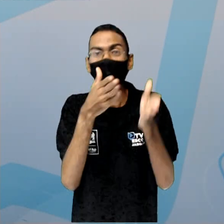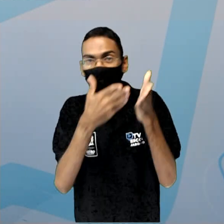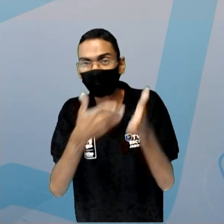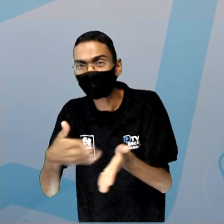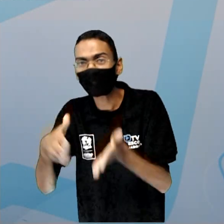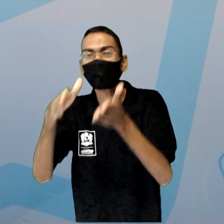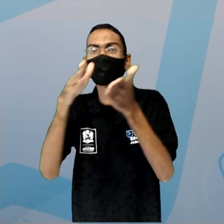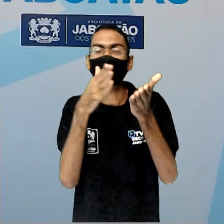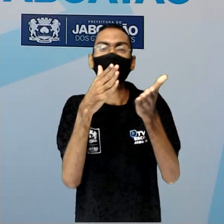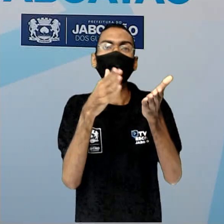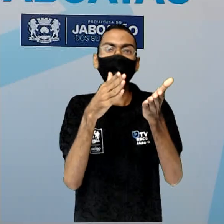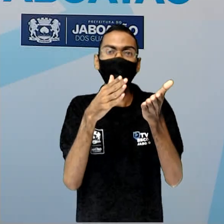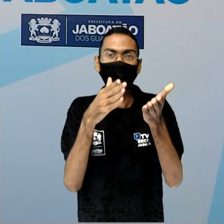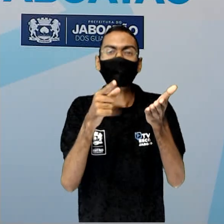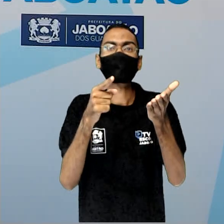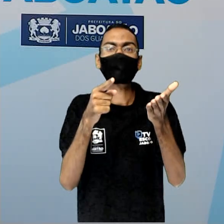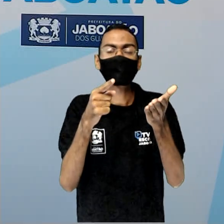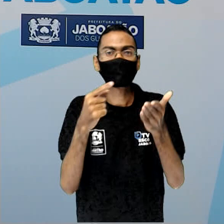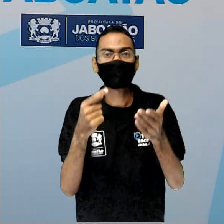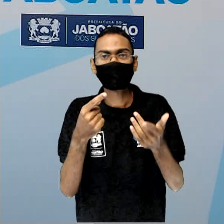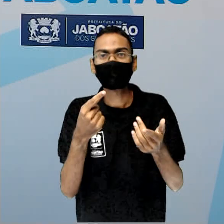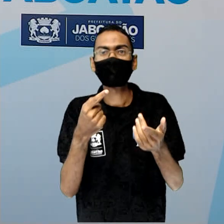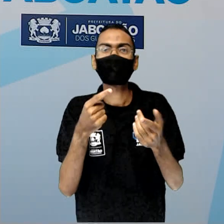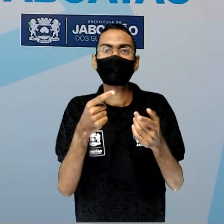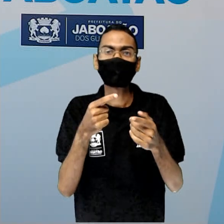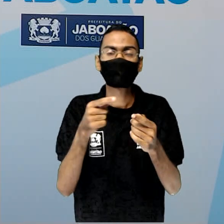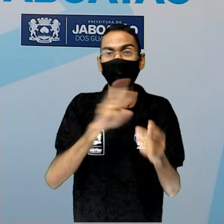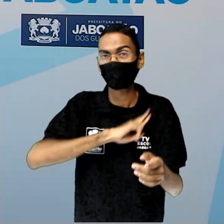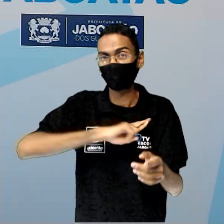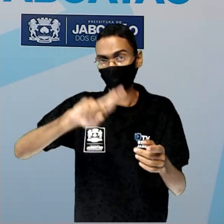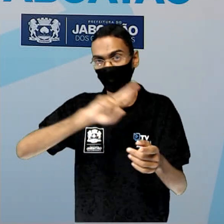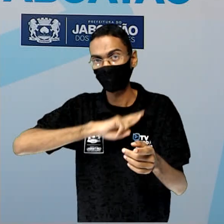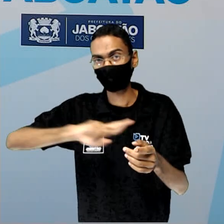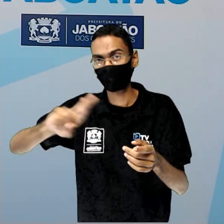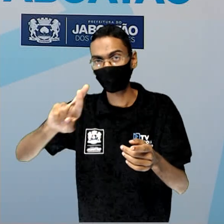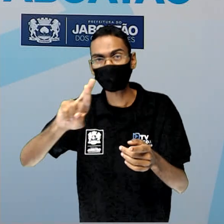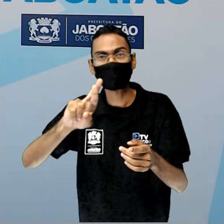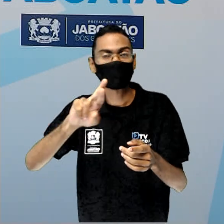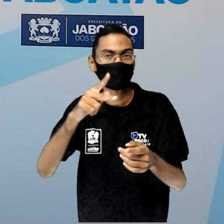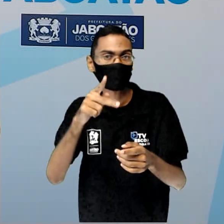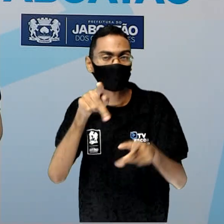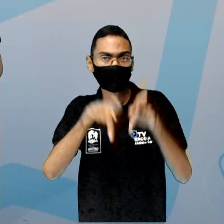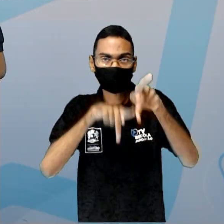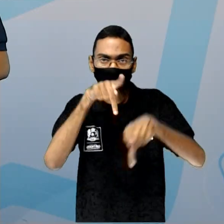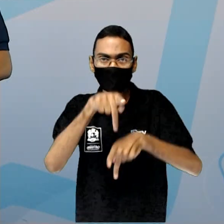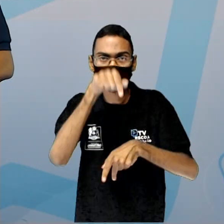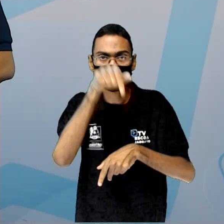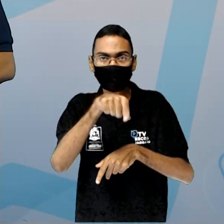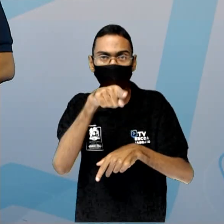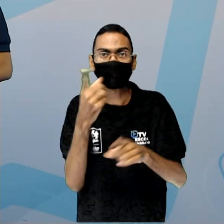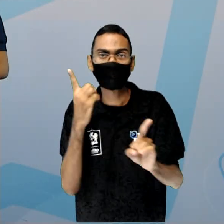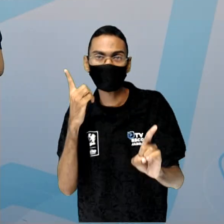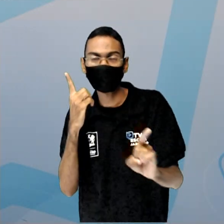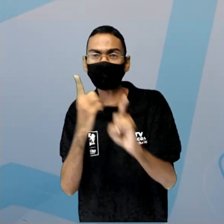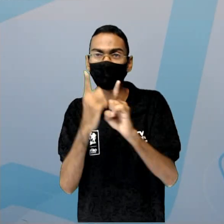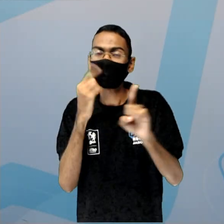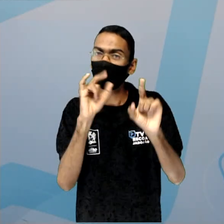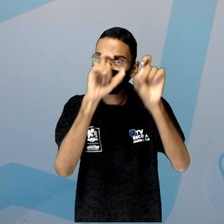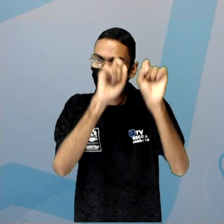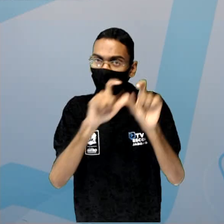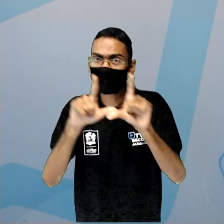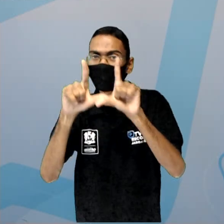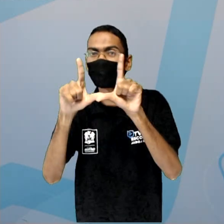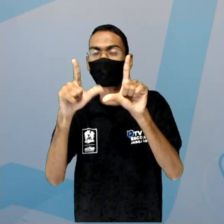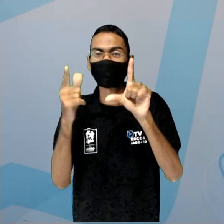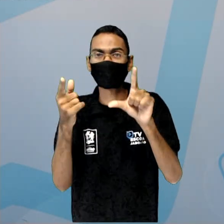religiosidade desse povo, tá certo? Então, no próximo slide, eu